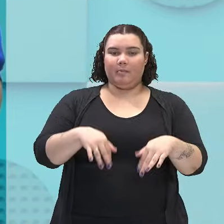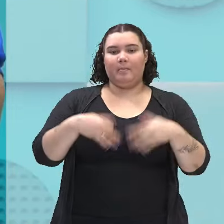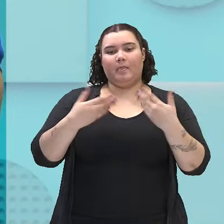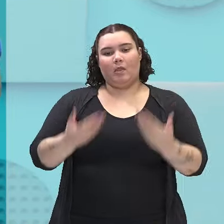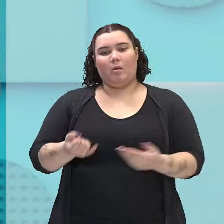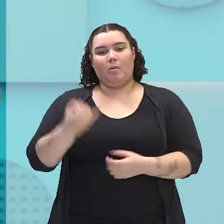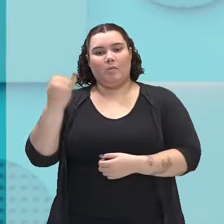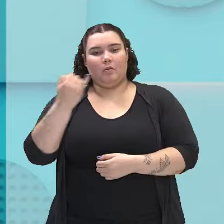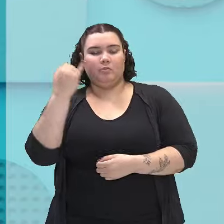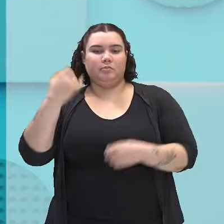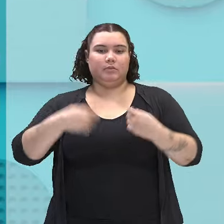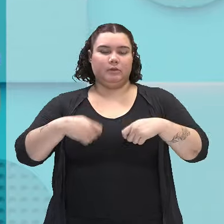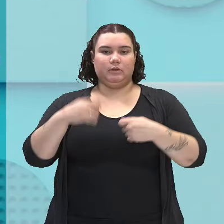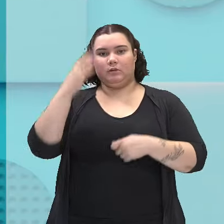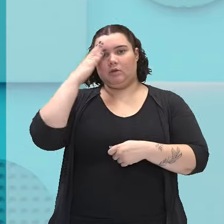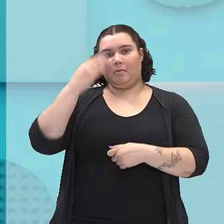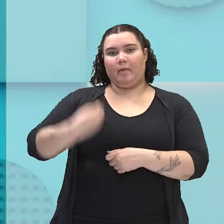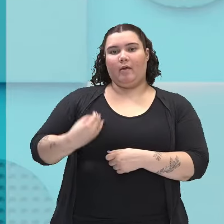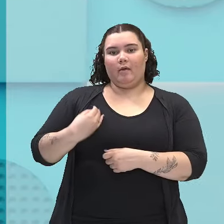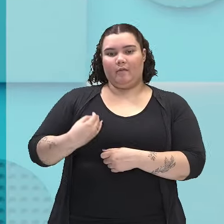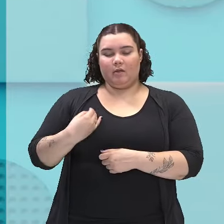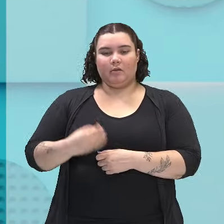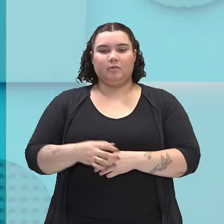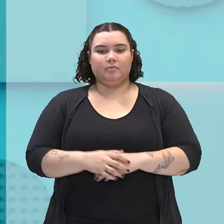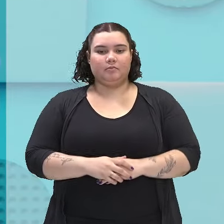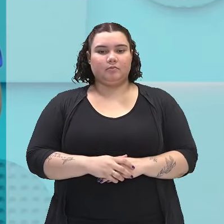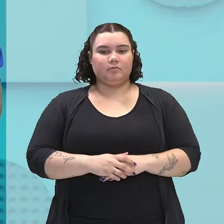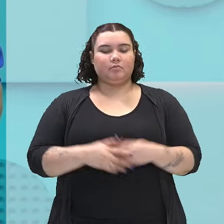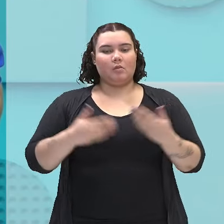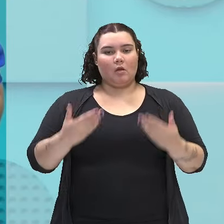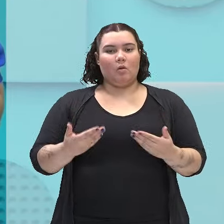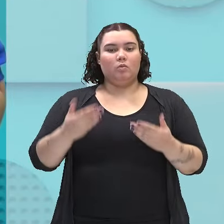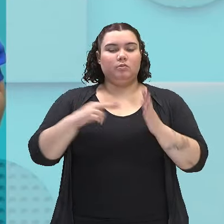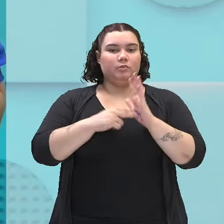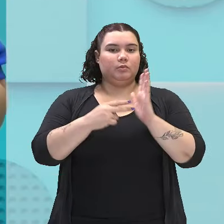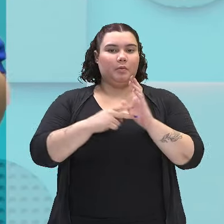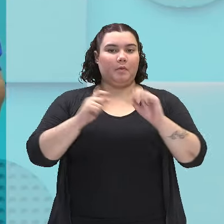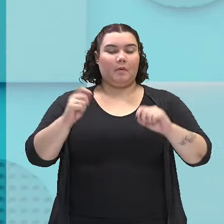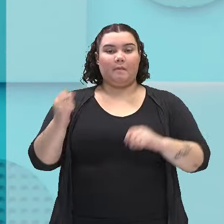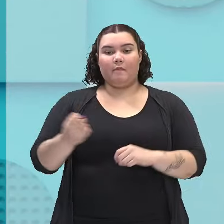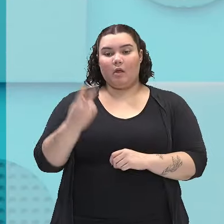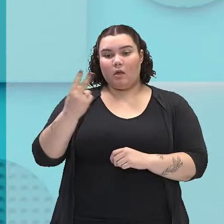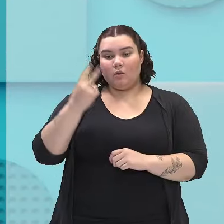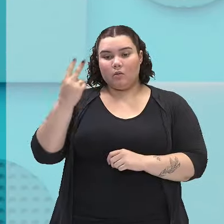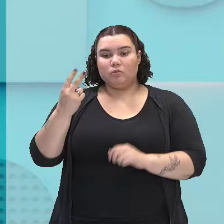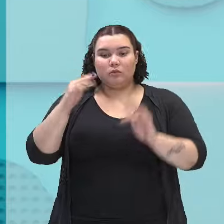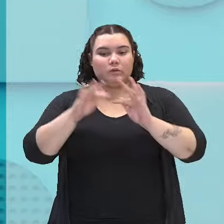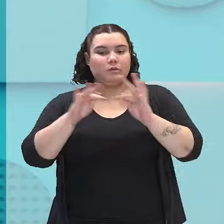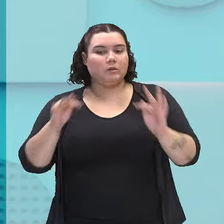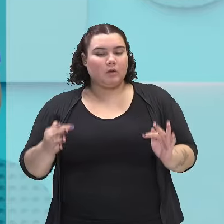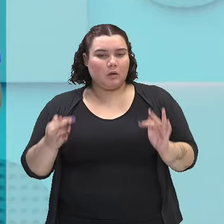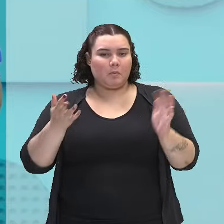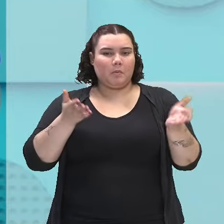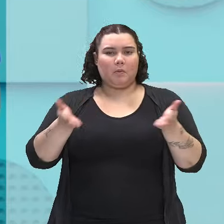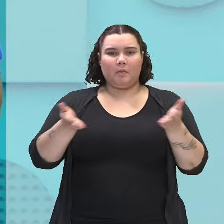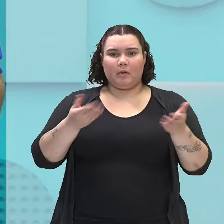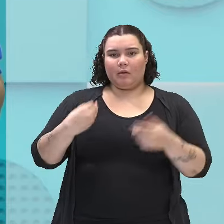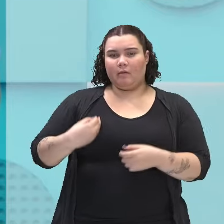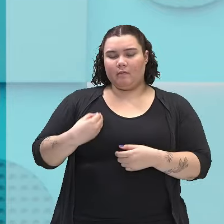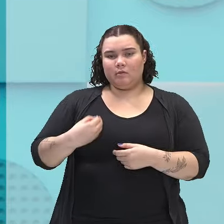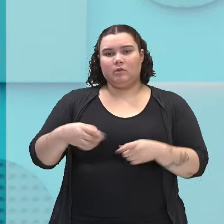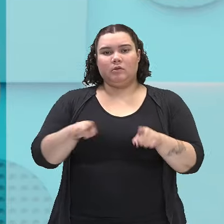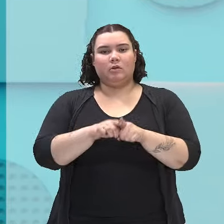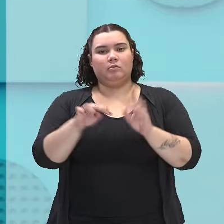fases da nossa existência. Ou seja, valorizar momentos simples e significativos.